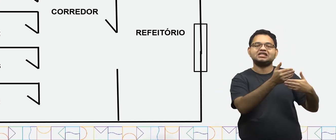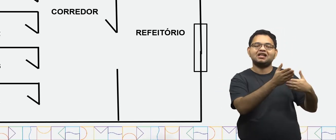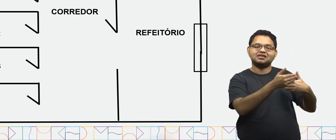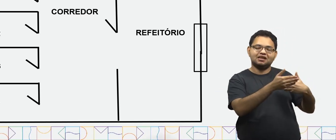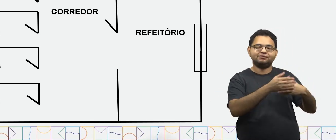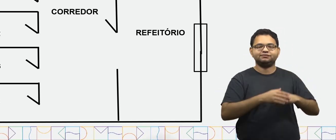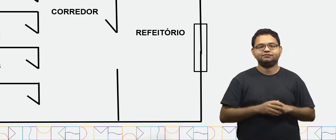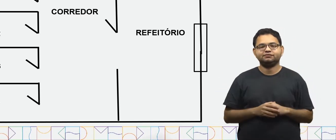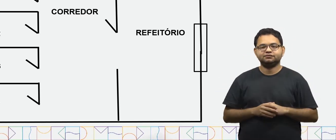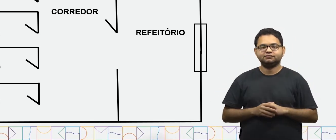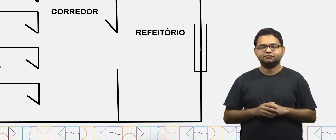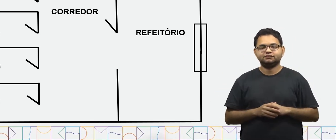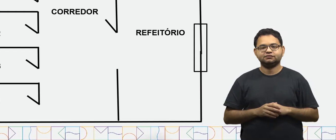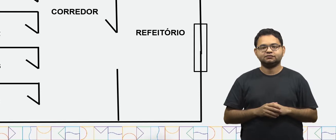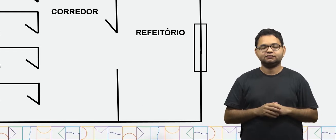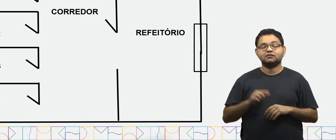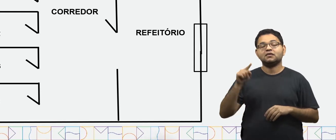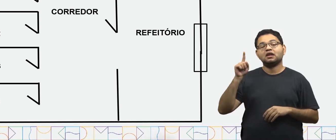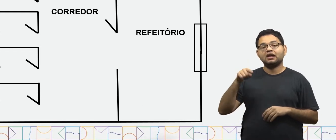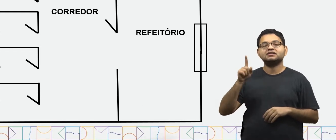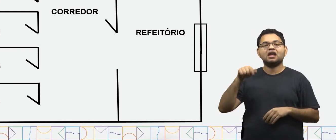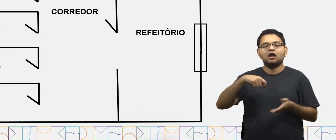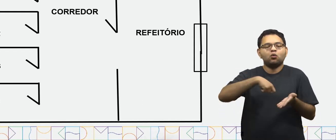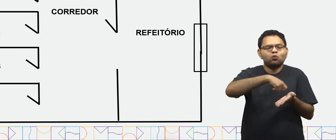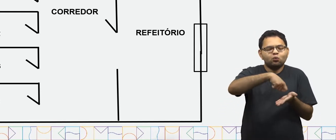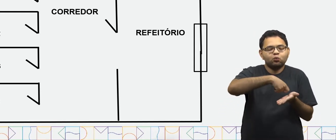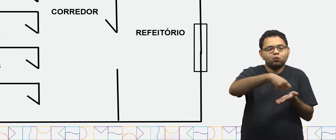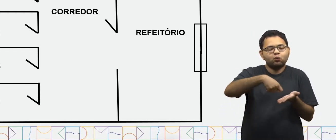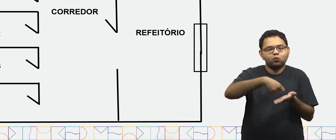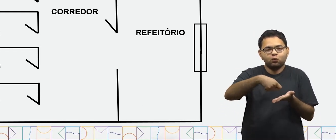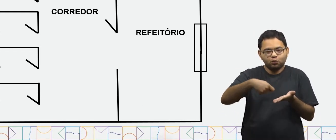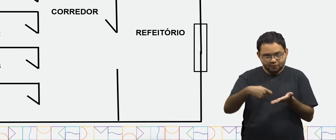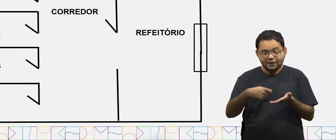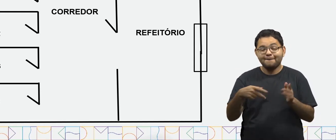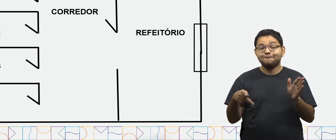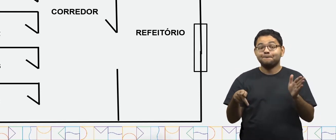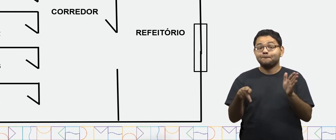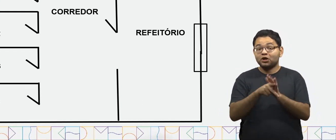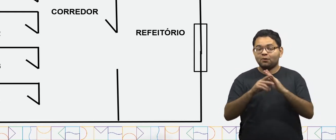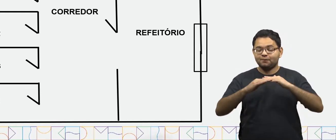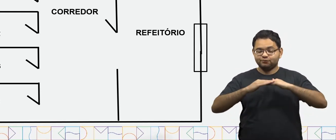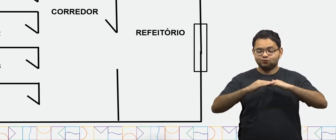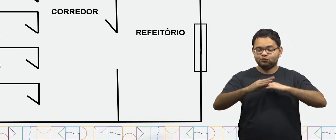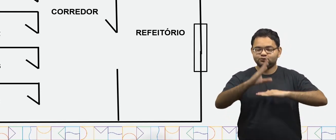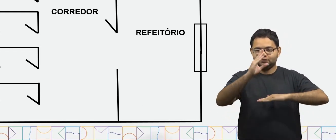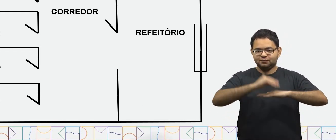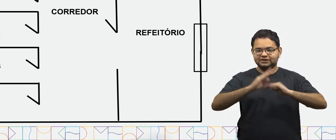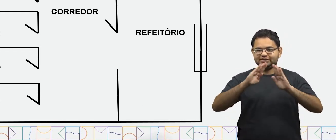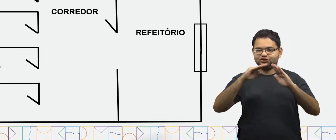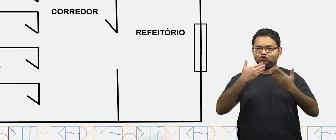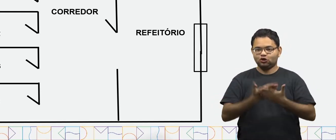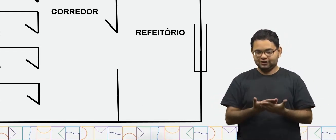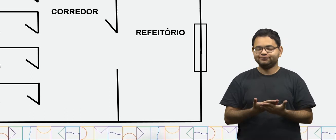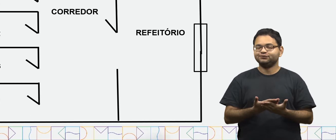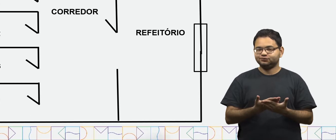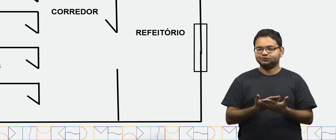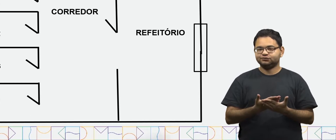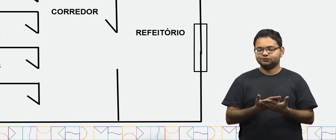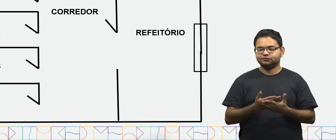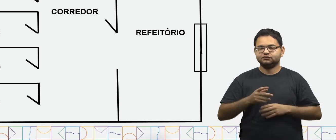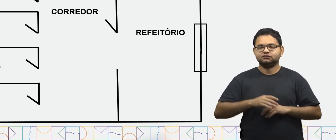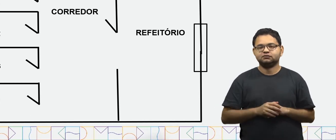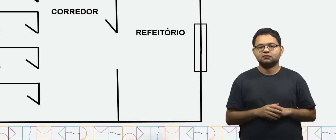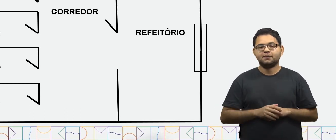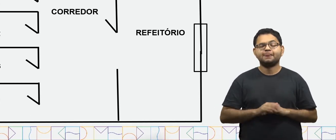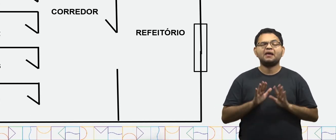essa escola. Esse foi o esboço da planta baixa da escola Canaan 2, mas